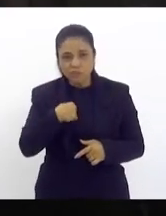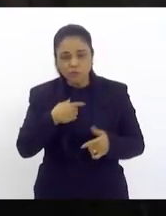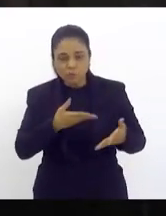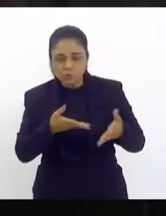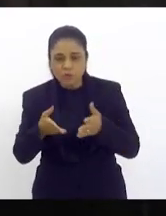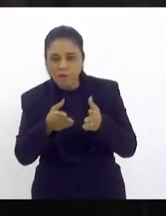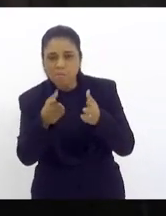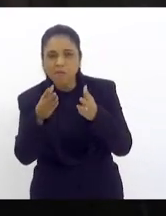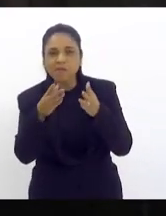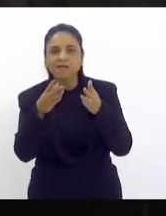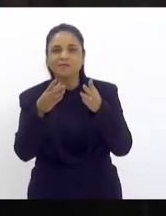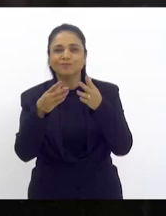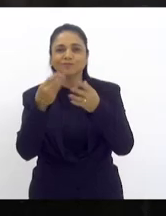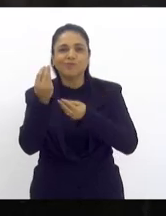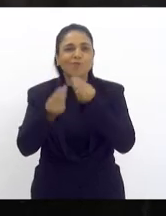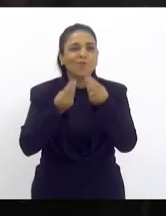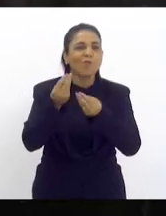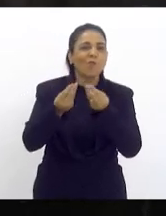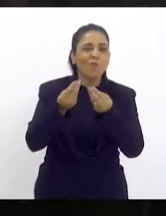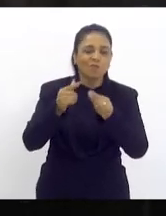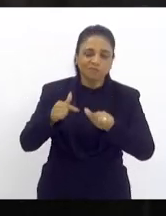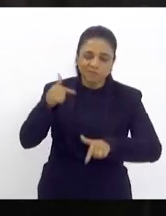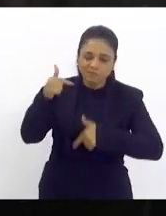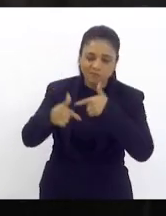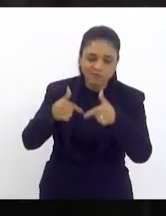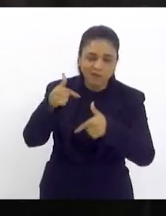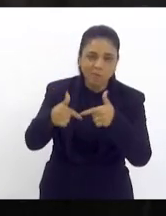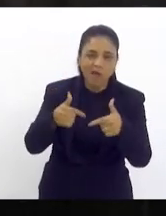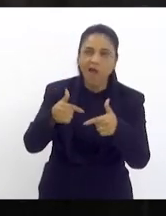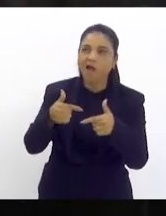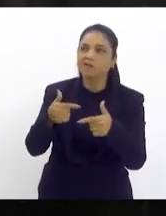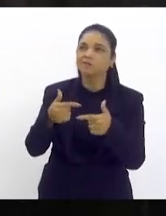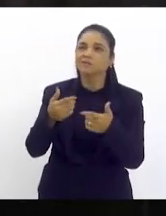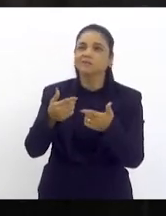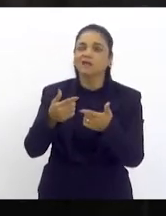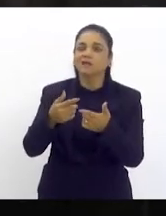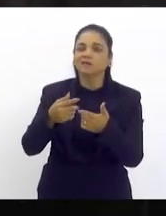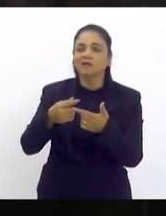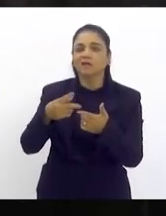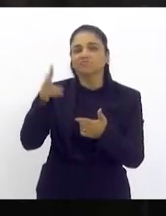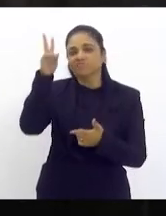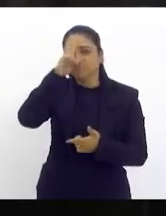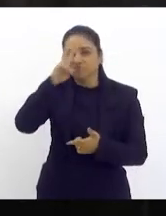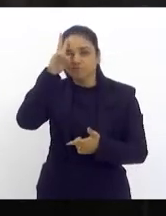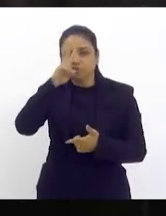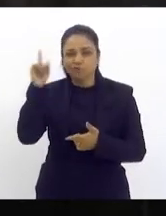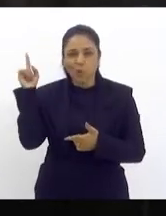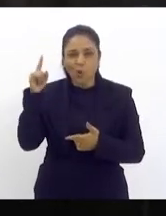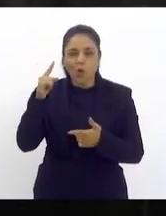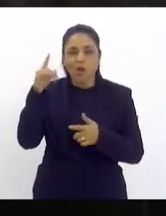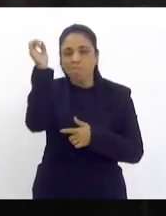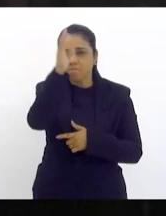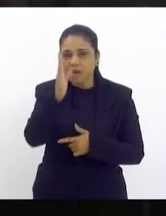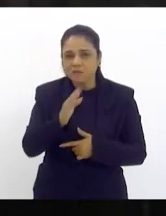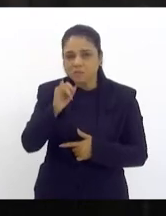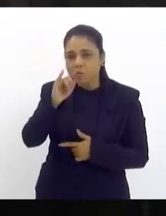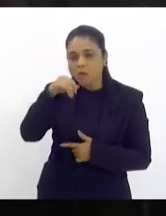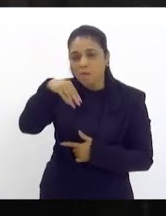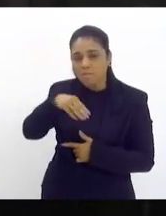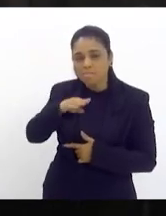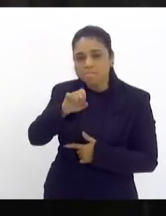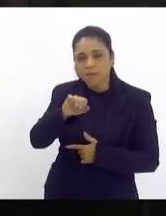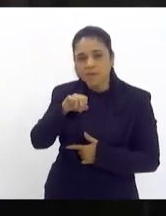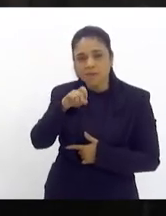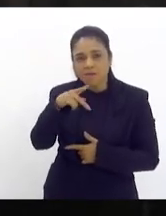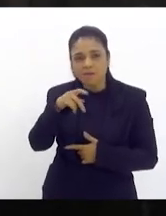caminhos que eram feitos no período do Brasil colonial e do Brasil imperial e a importância da cidade de Magé que é uma cidade muito